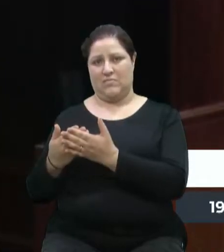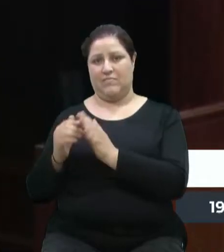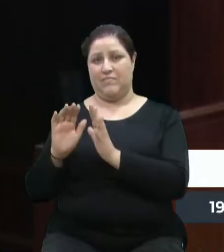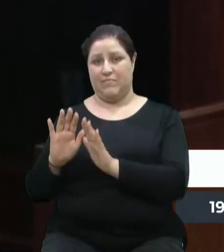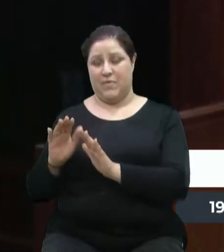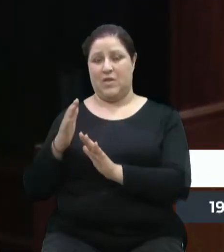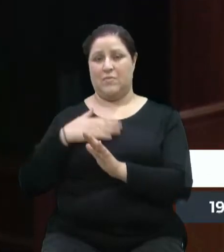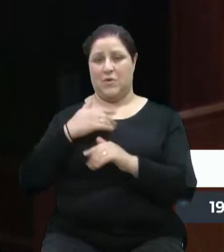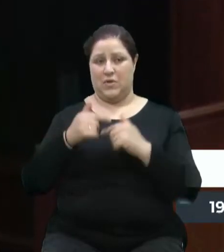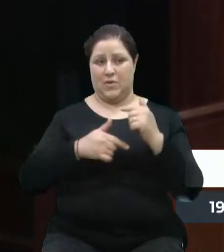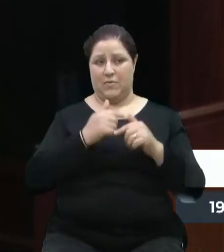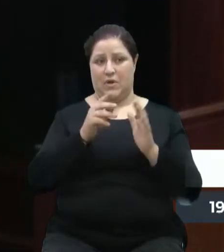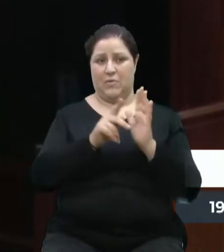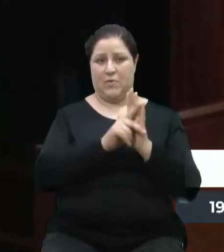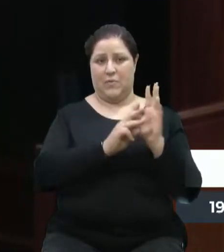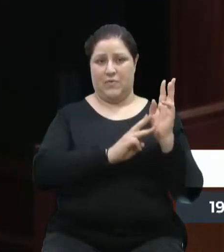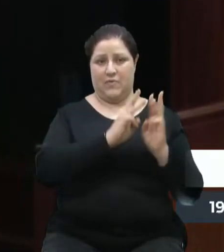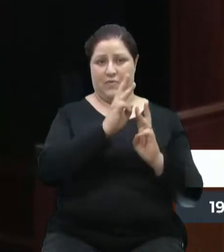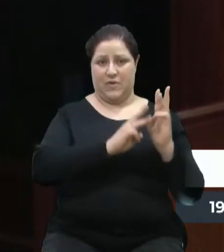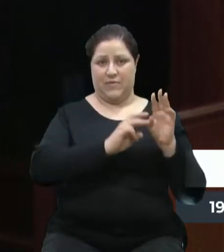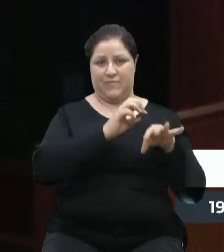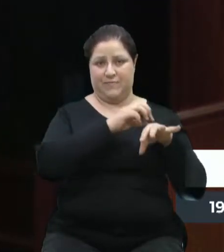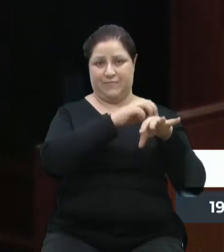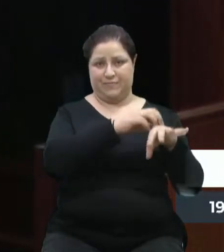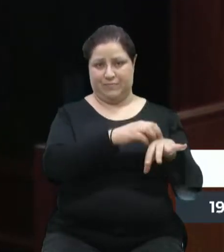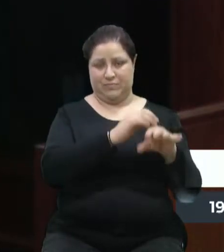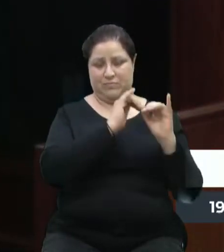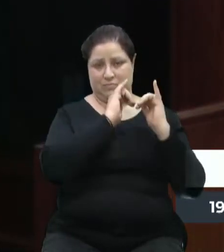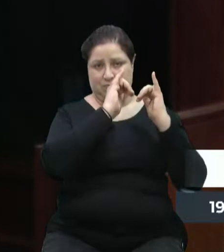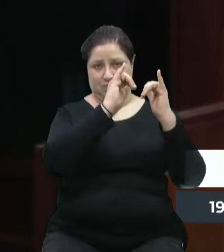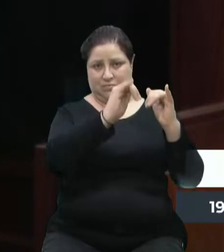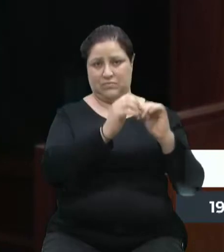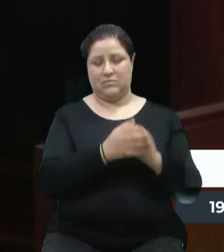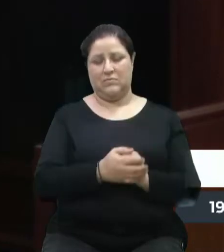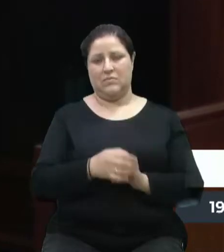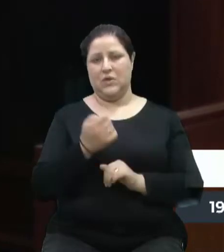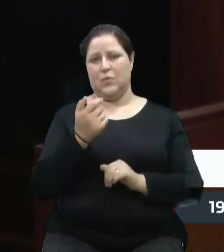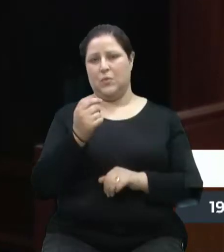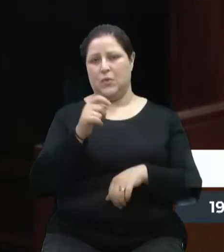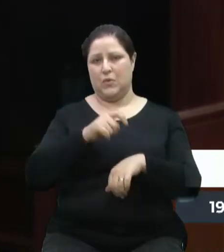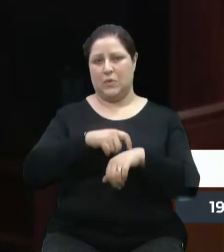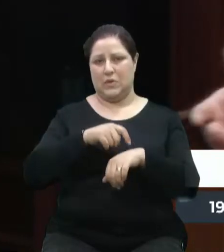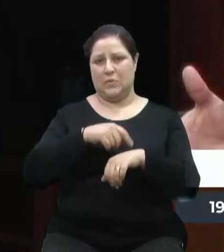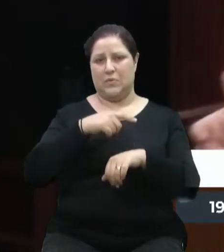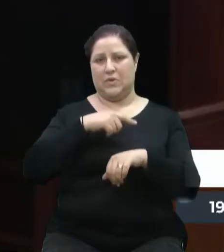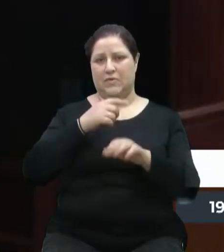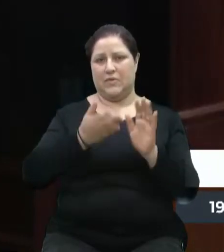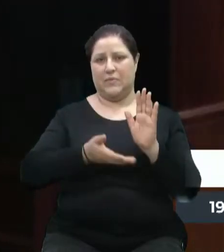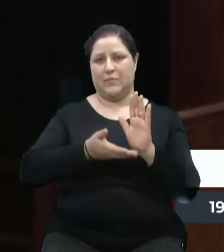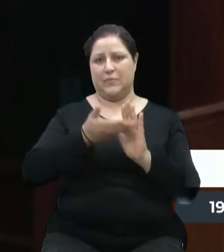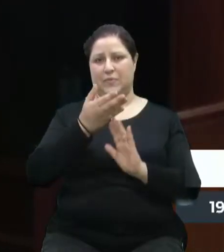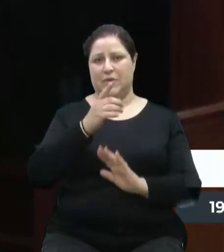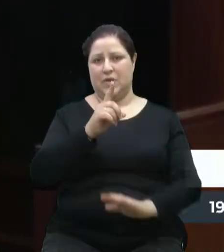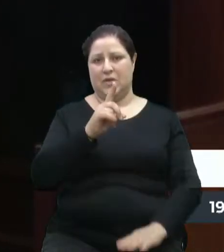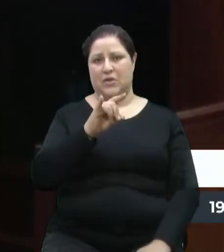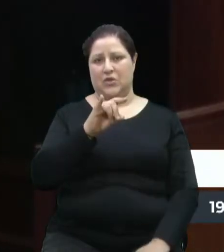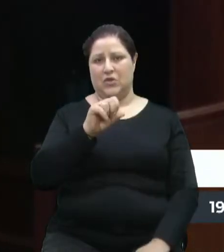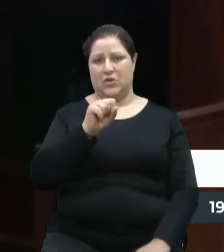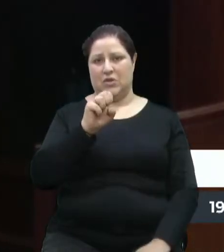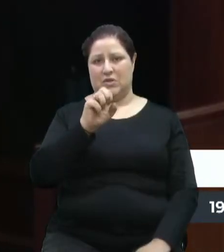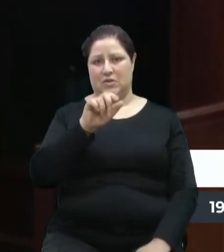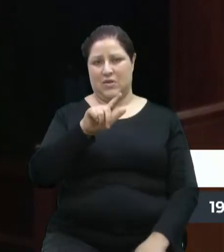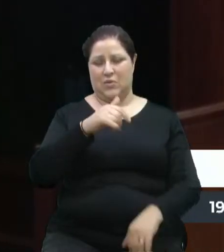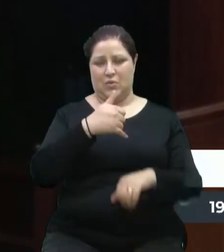mas sofre praticamente a mesma coisa. A gente, em pouco tempo, teve mais de 58% de aumento no diesel. A pagava